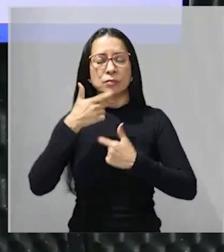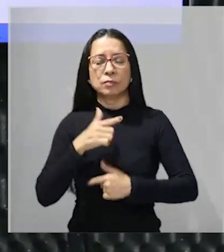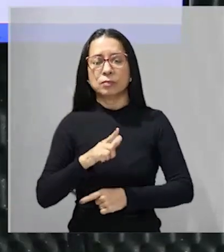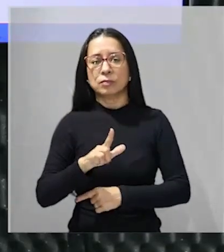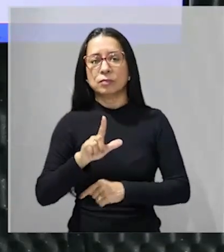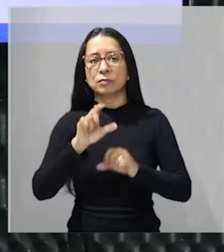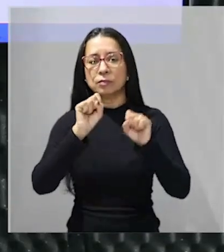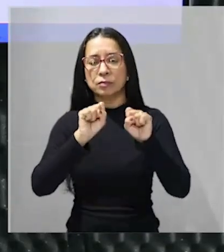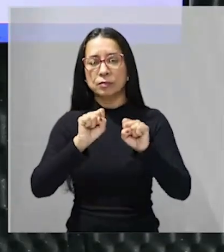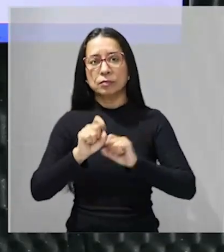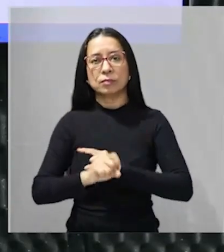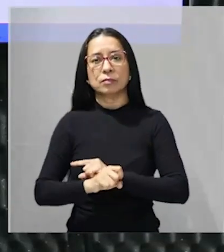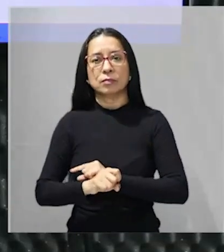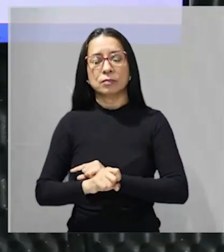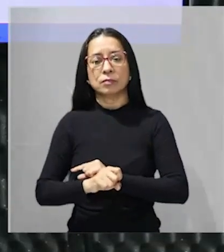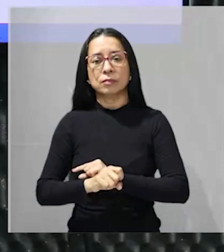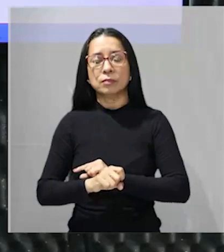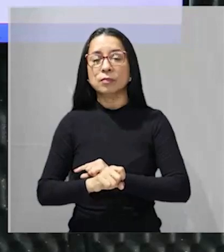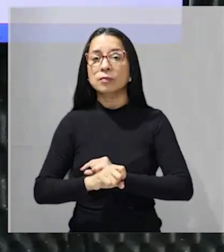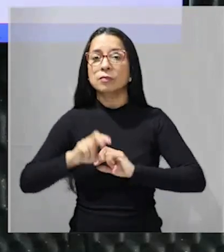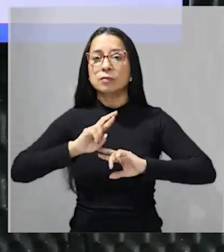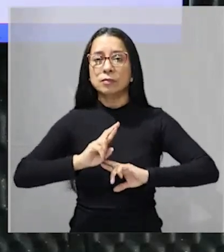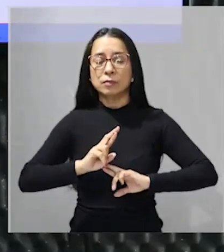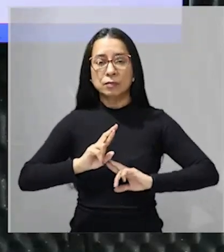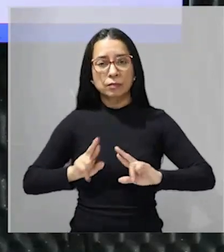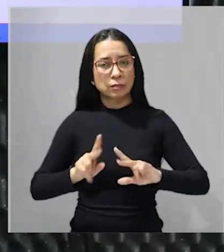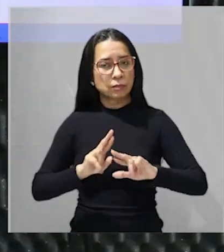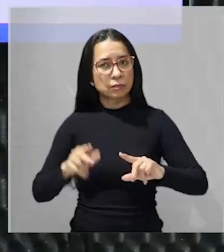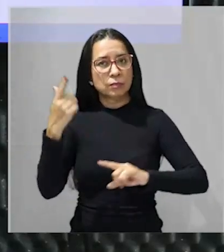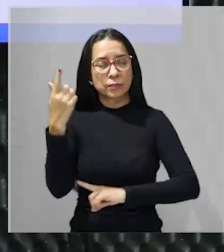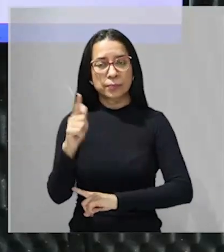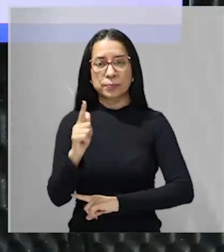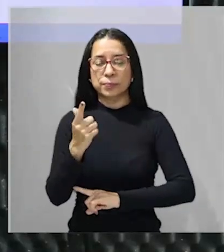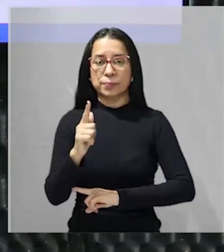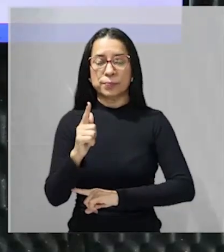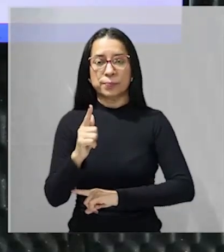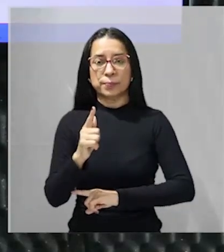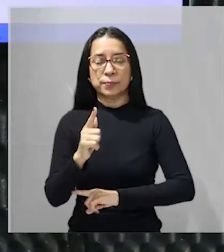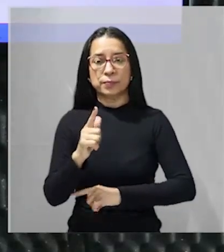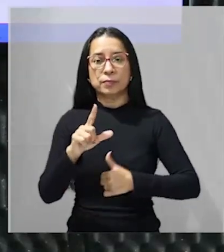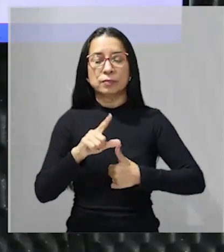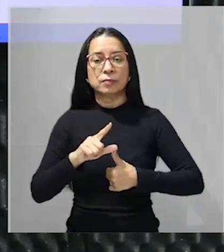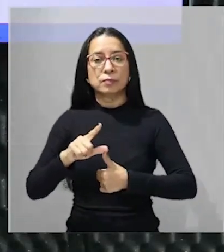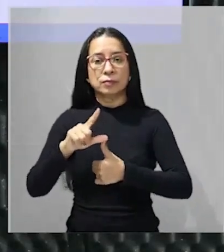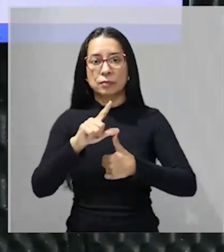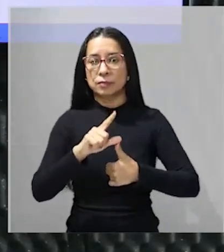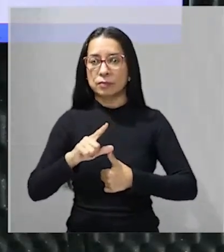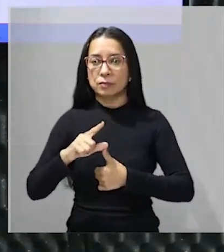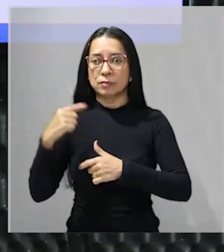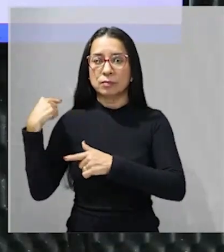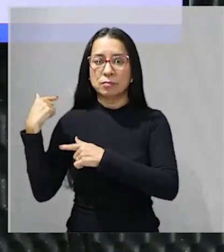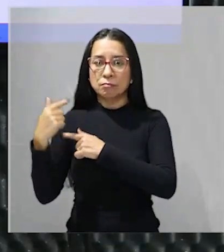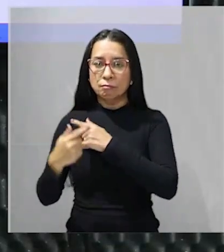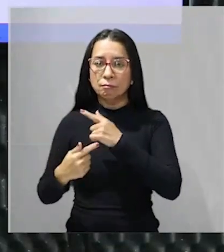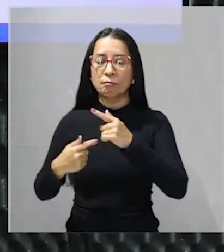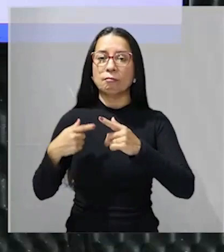a diversidade geográfica da América Latina a herança